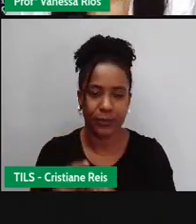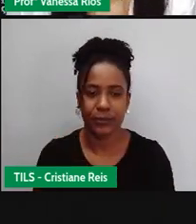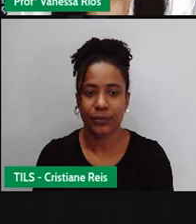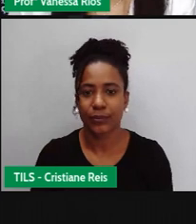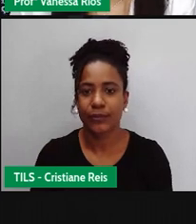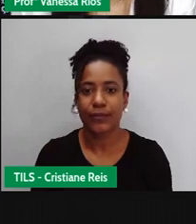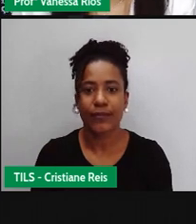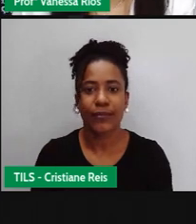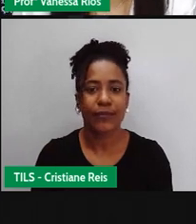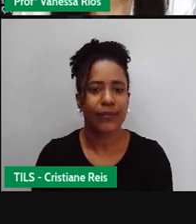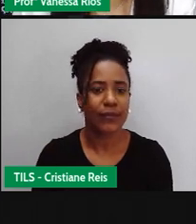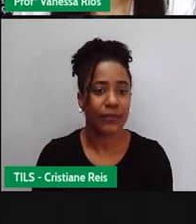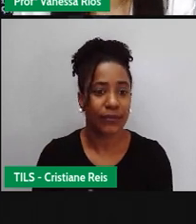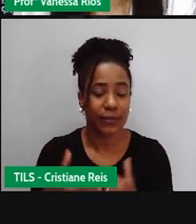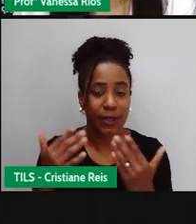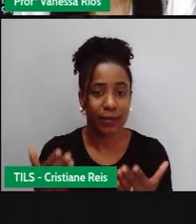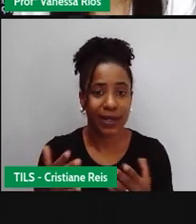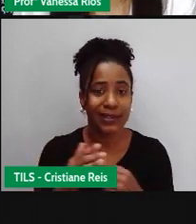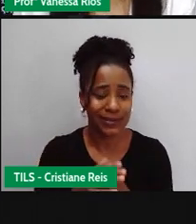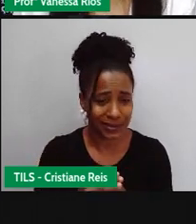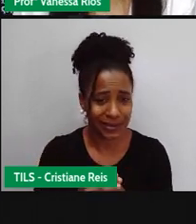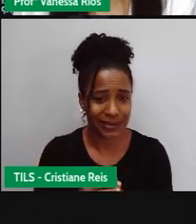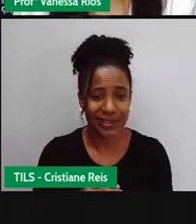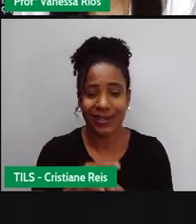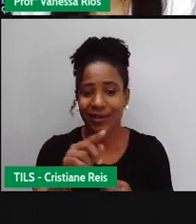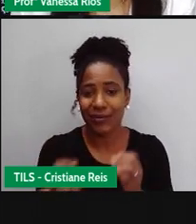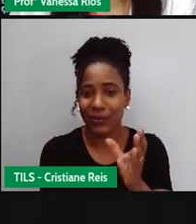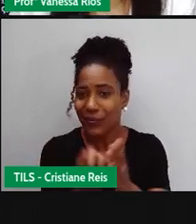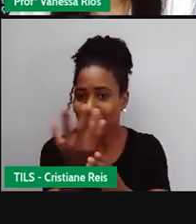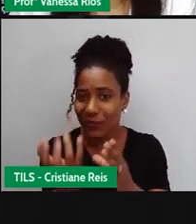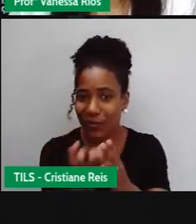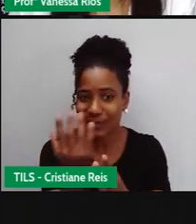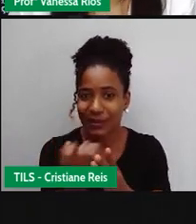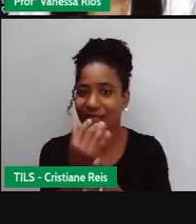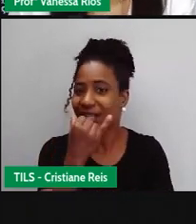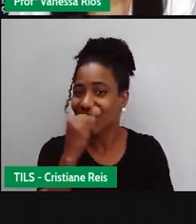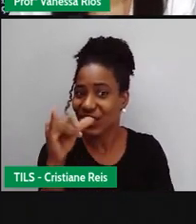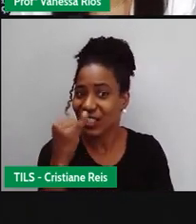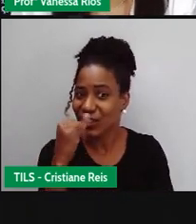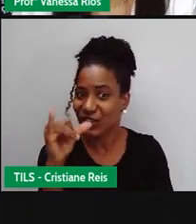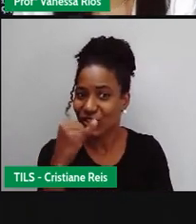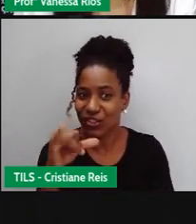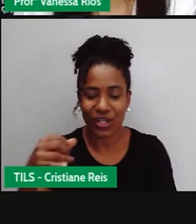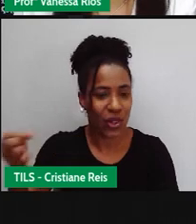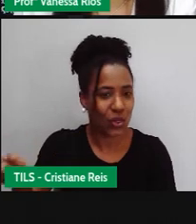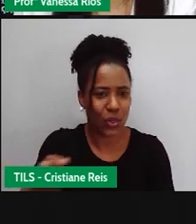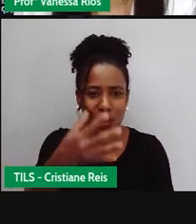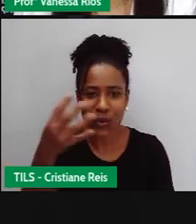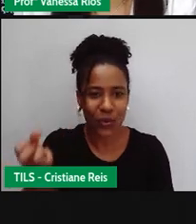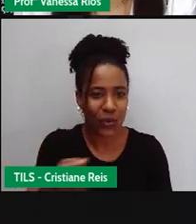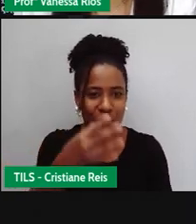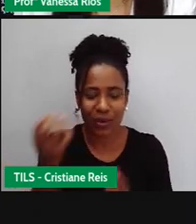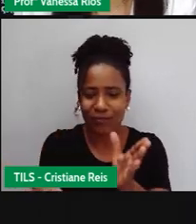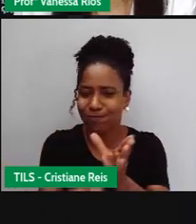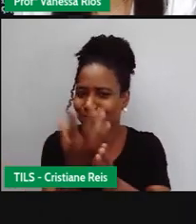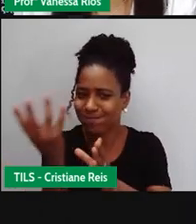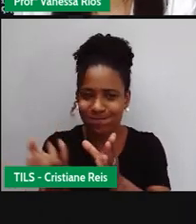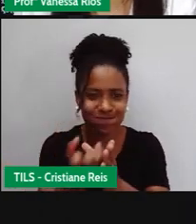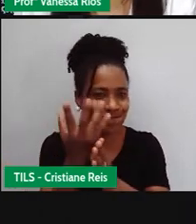E, quando a gente fala em fontes de energia renováveis, essas fontes aí, elas estão